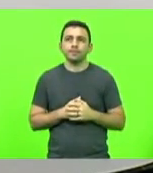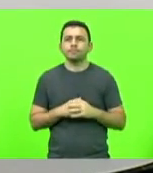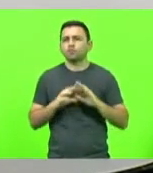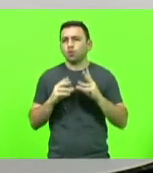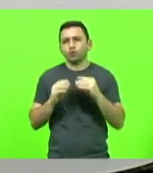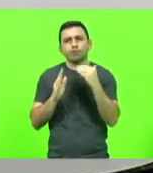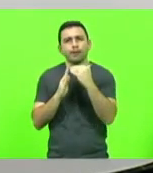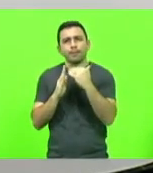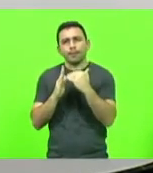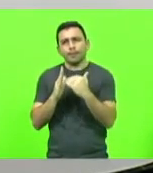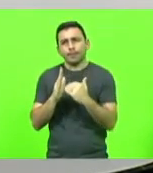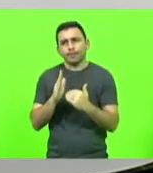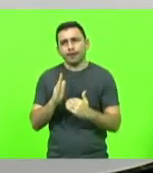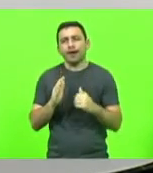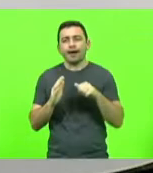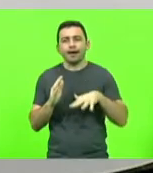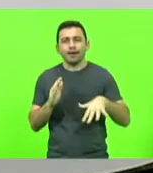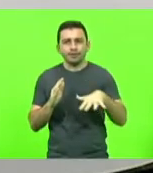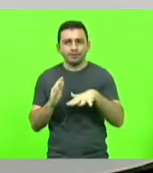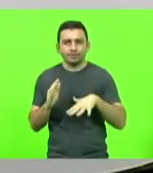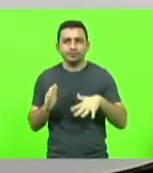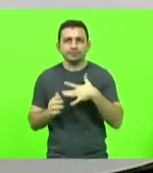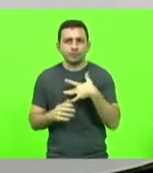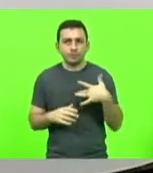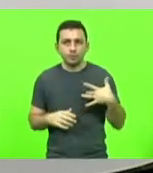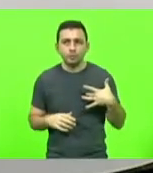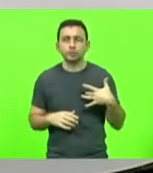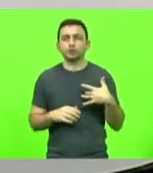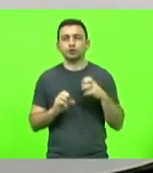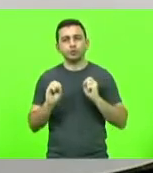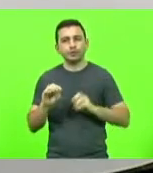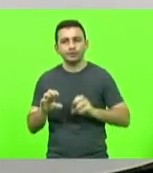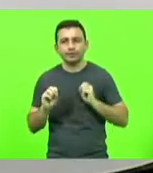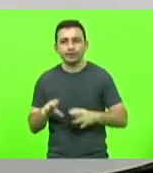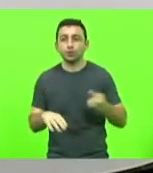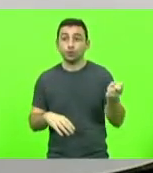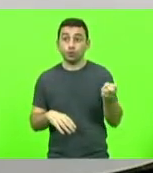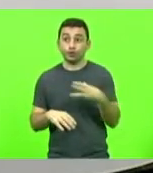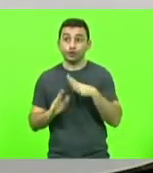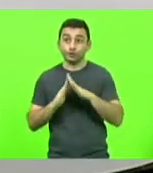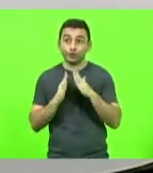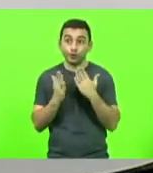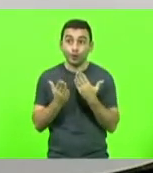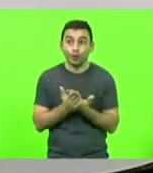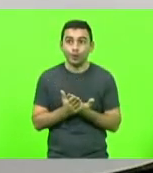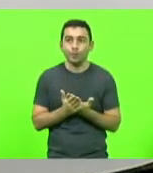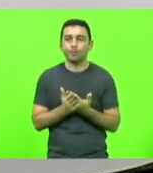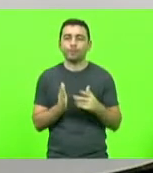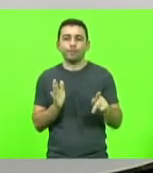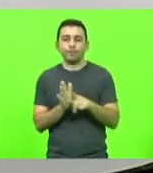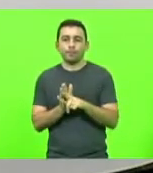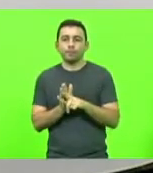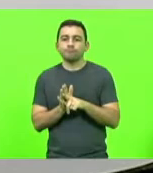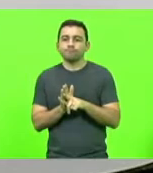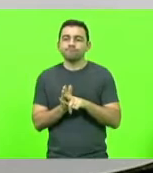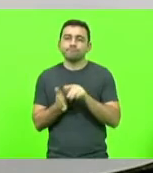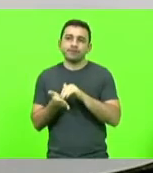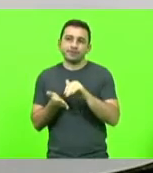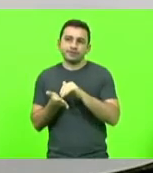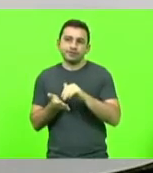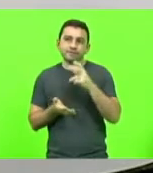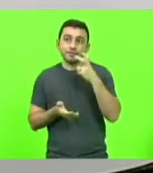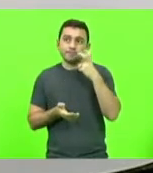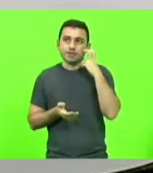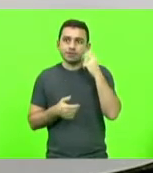planilhar na área da saúde, na área da educação, novas escolas por meio do nosso secretário Vampiro que está fazendo um excelente